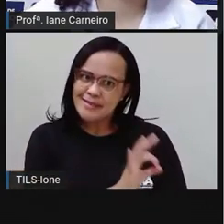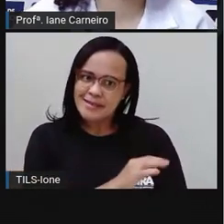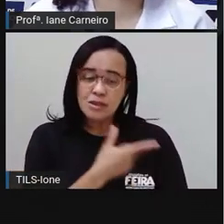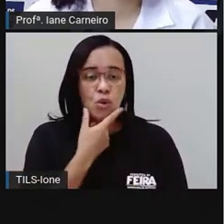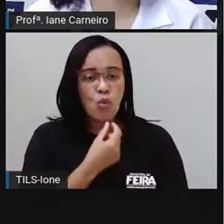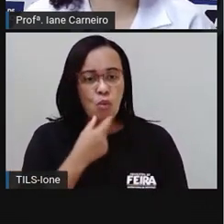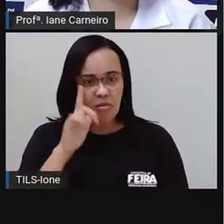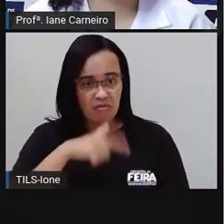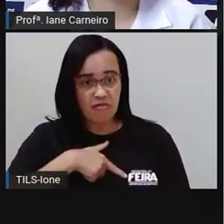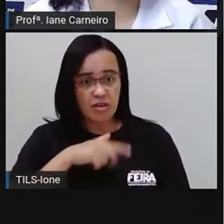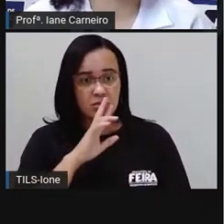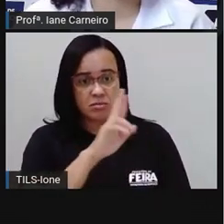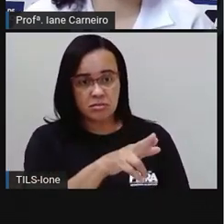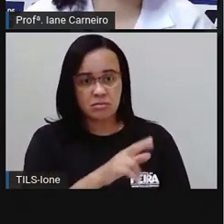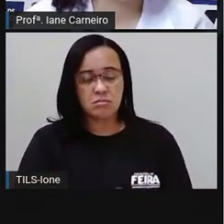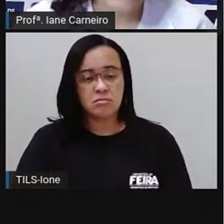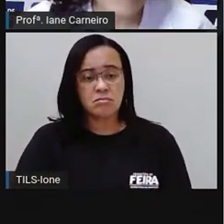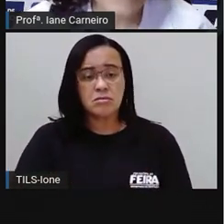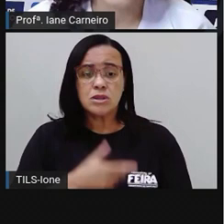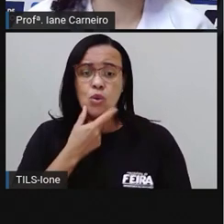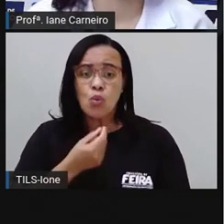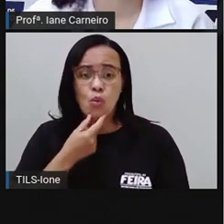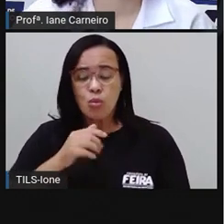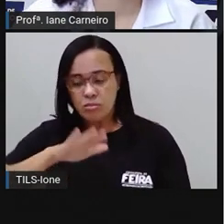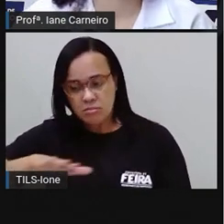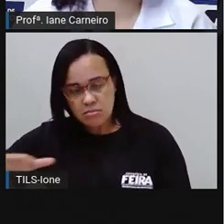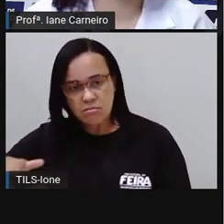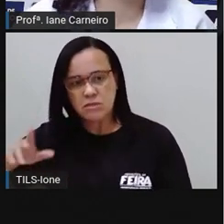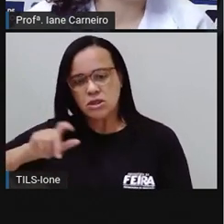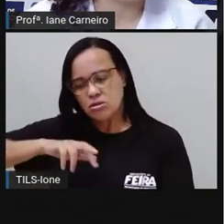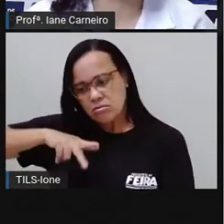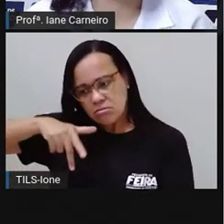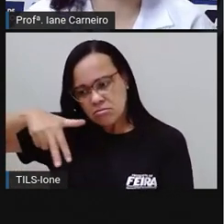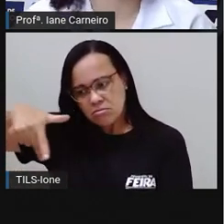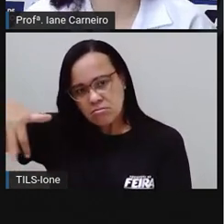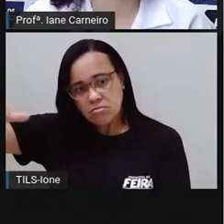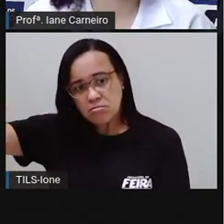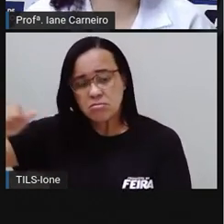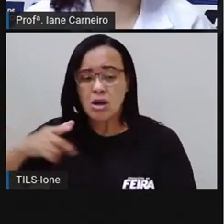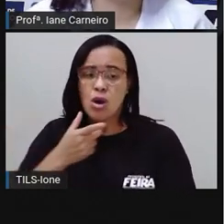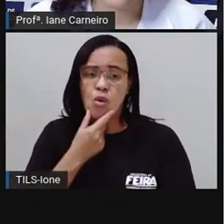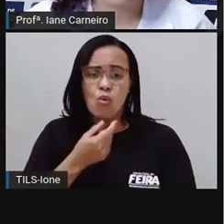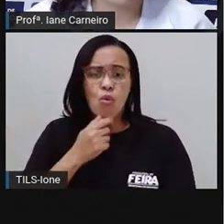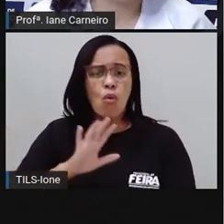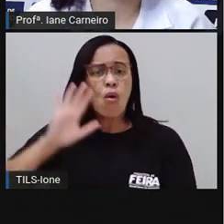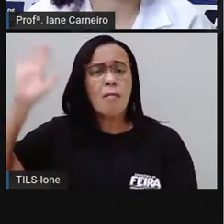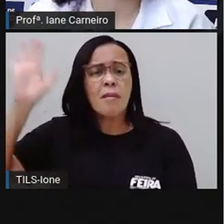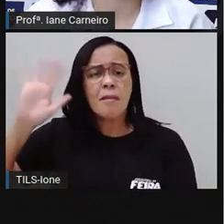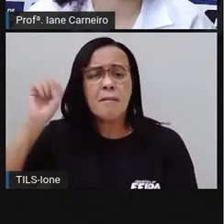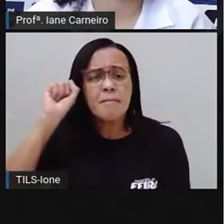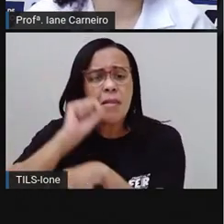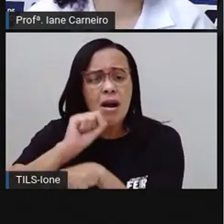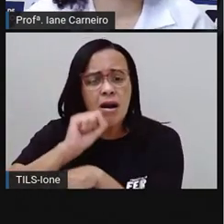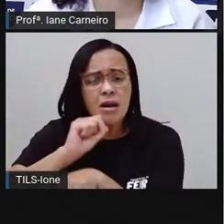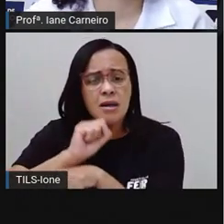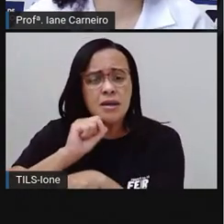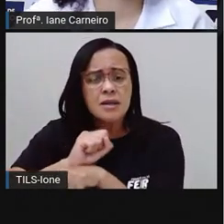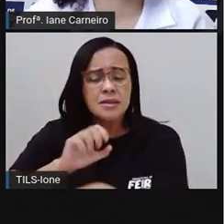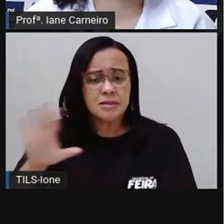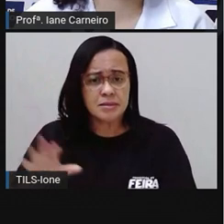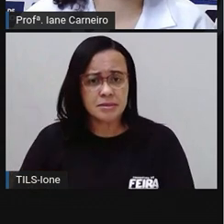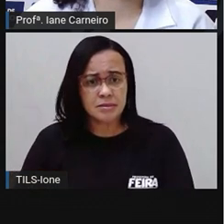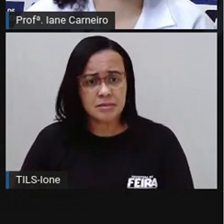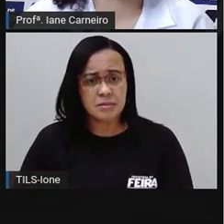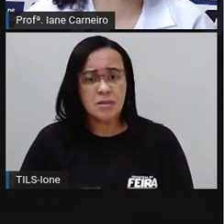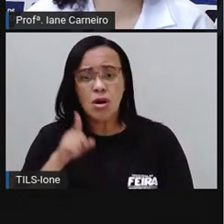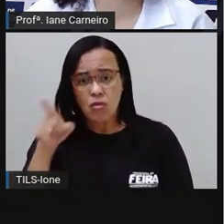Theo começou a atravessar a ponte. Espere, gritou o Duende. Da ponte, saltando novamente à frente de Theo. Você